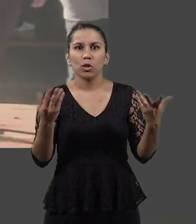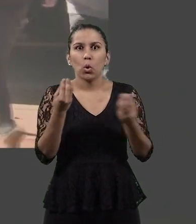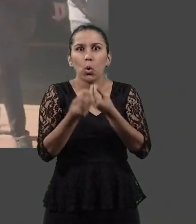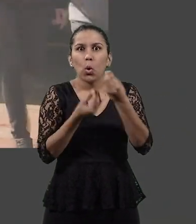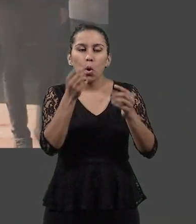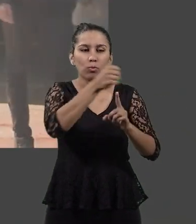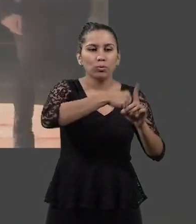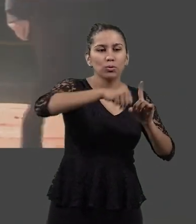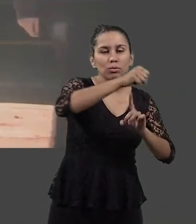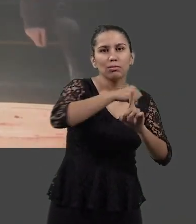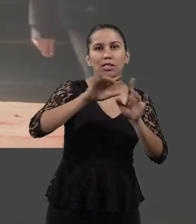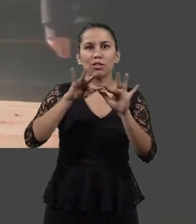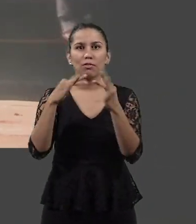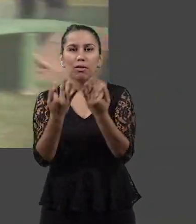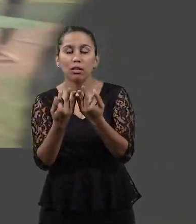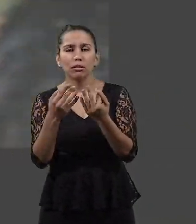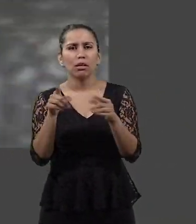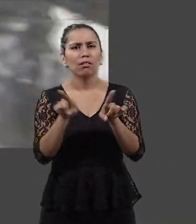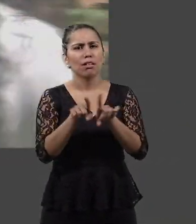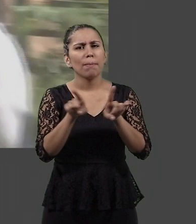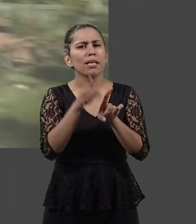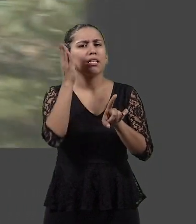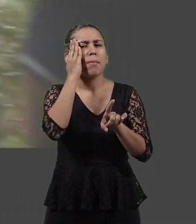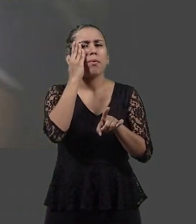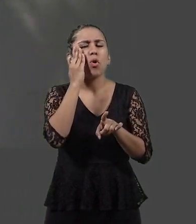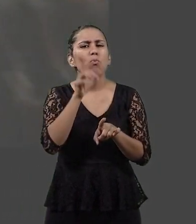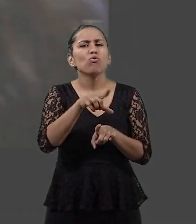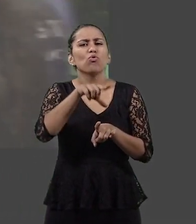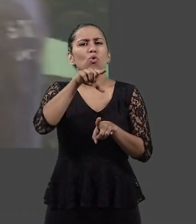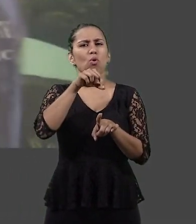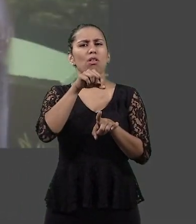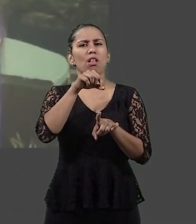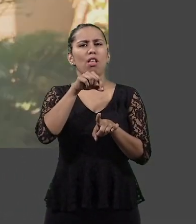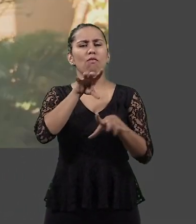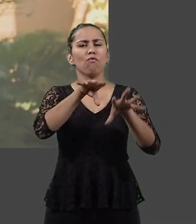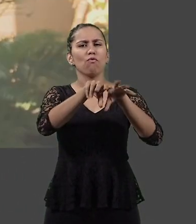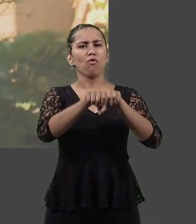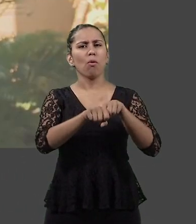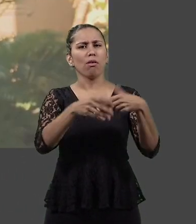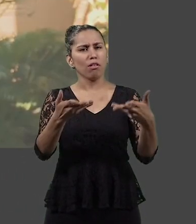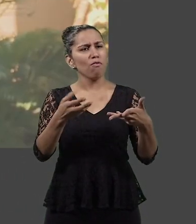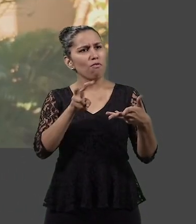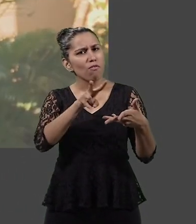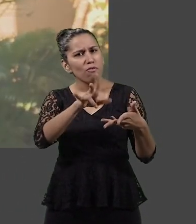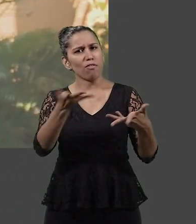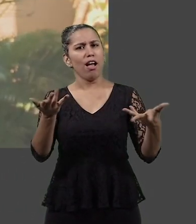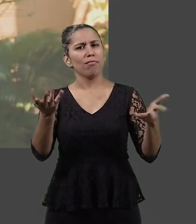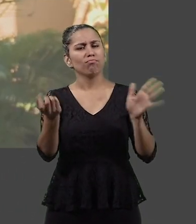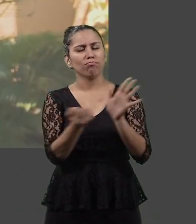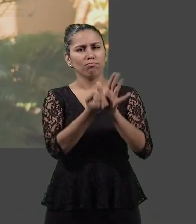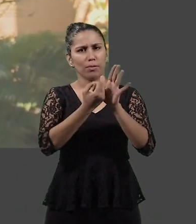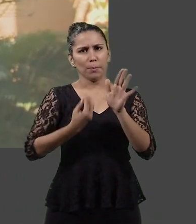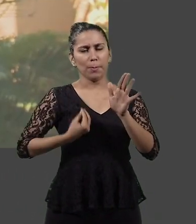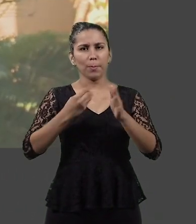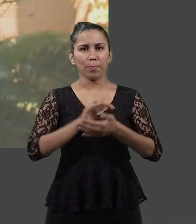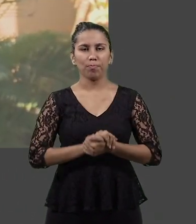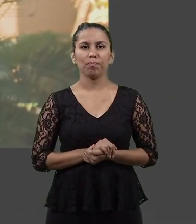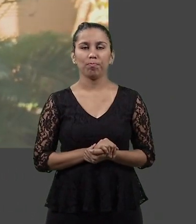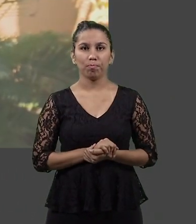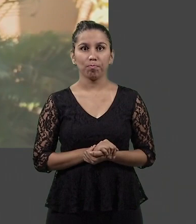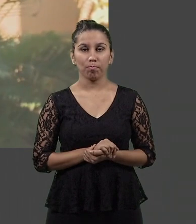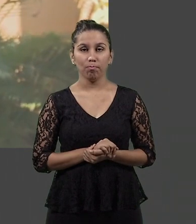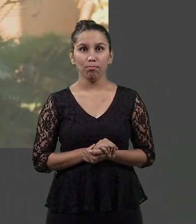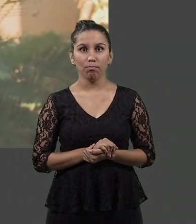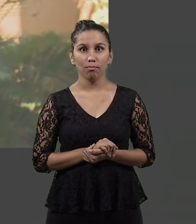enfrentar a pressão de fazer escolhas que vão impactar o resto de suas vidas. Depois do terceiro ano, por causa da influência da